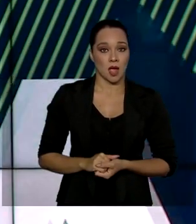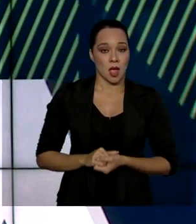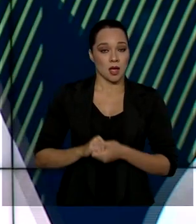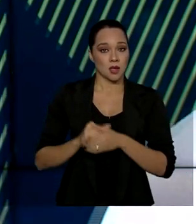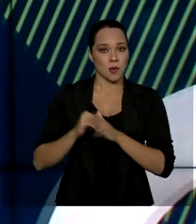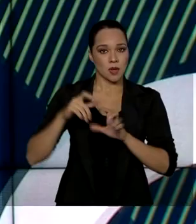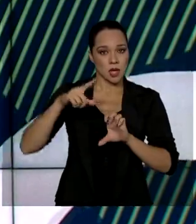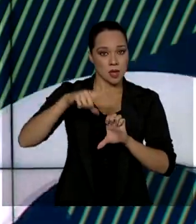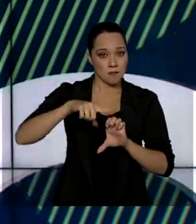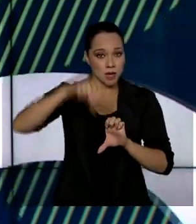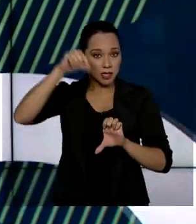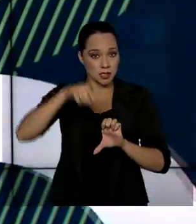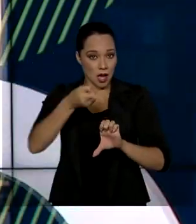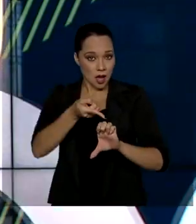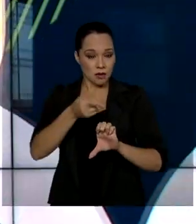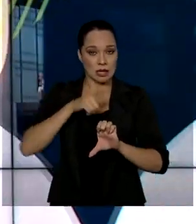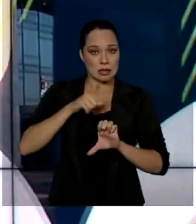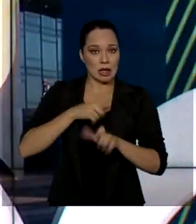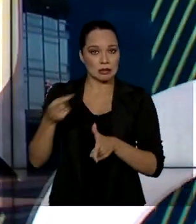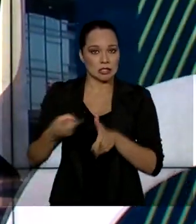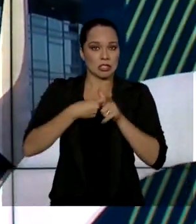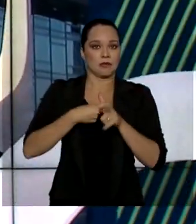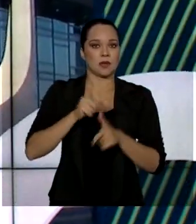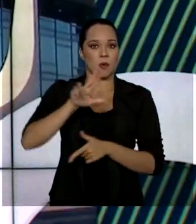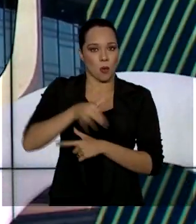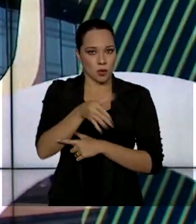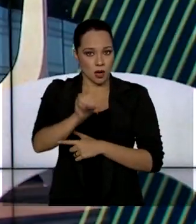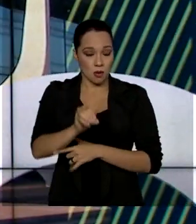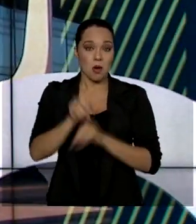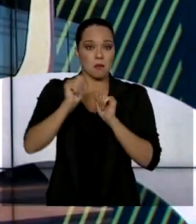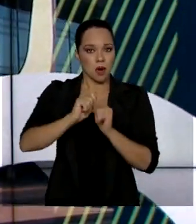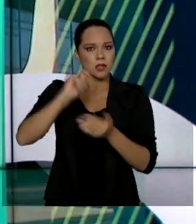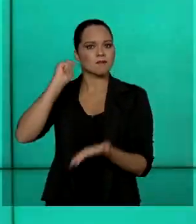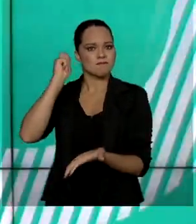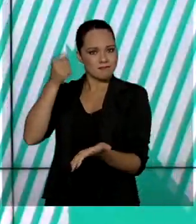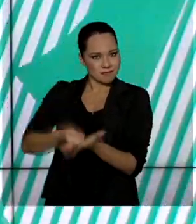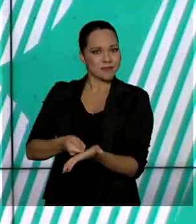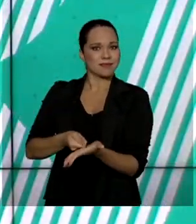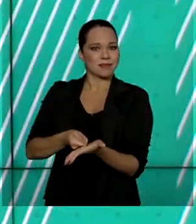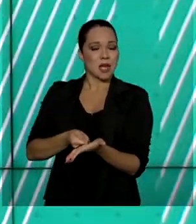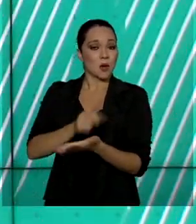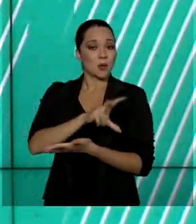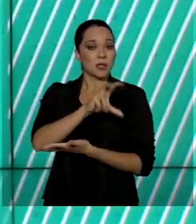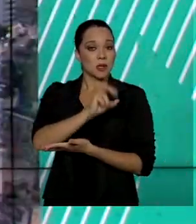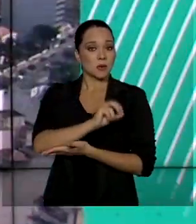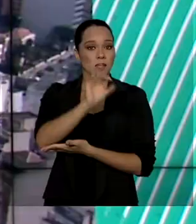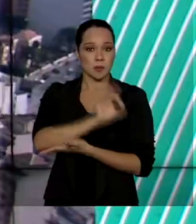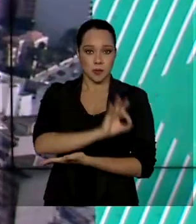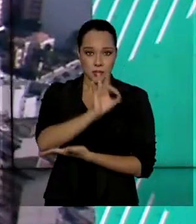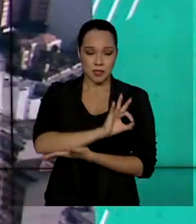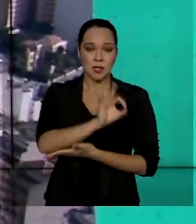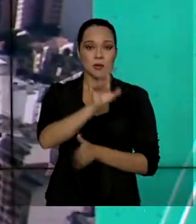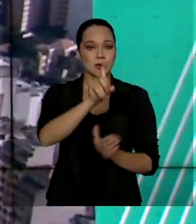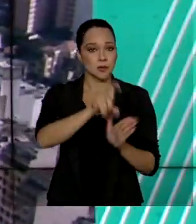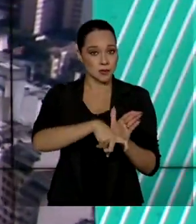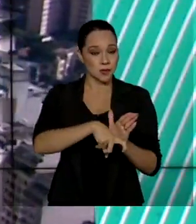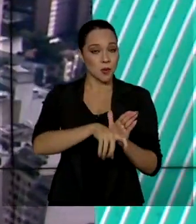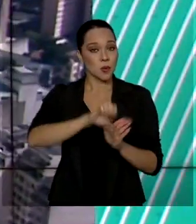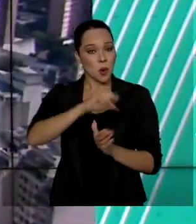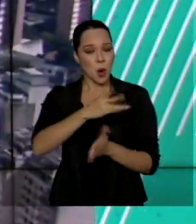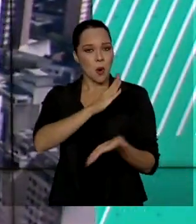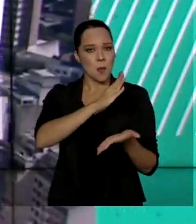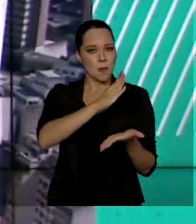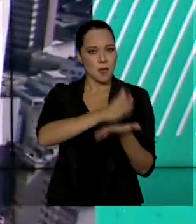empresários que estão em débito com a União vão poder quitar as dívidas com 50% de desconto ou